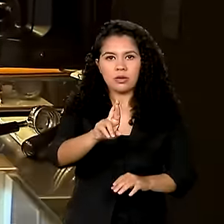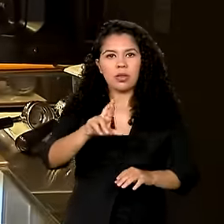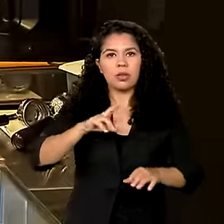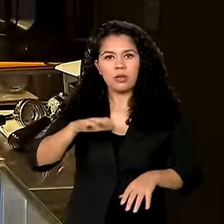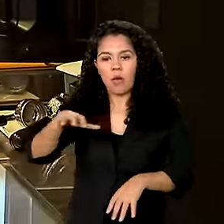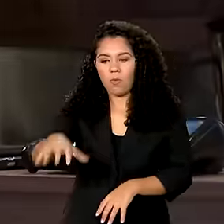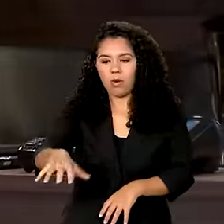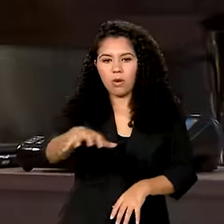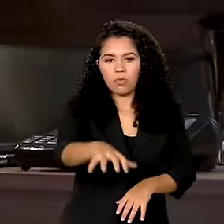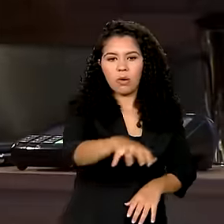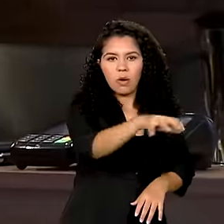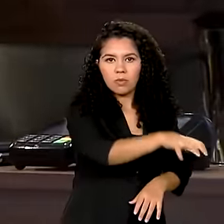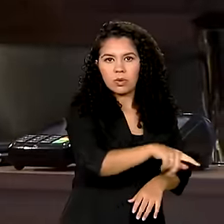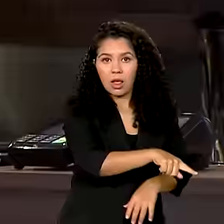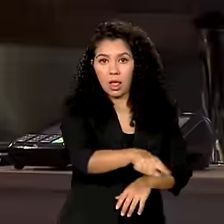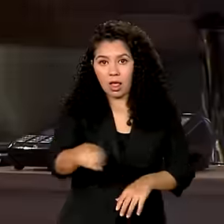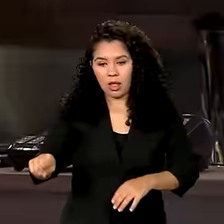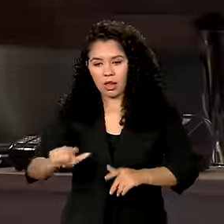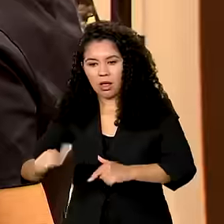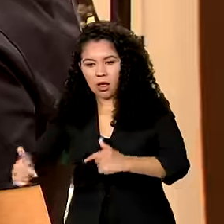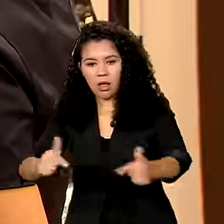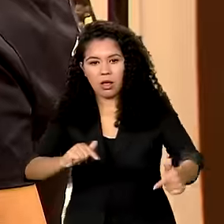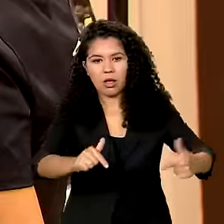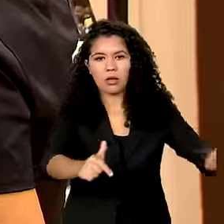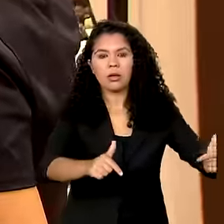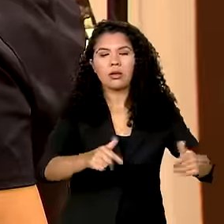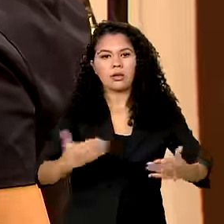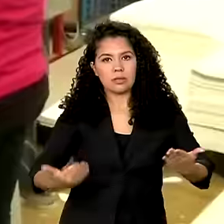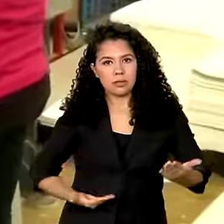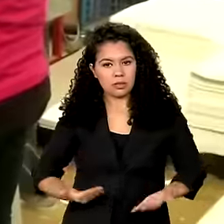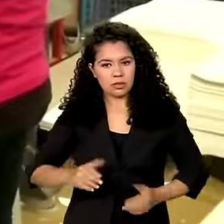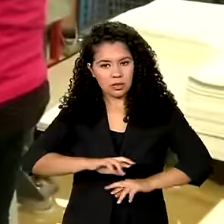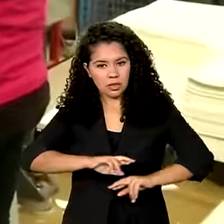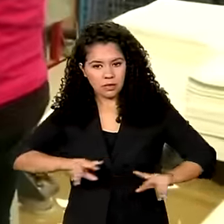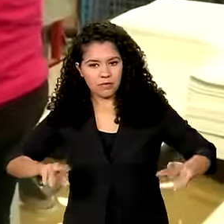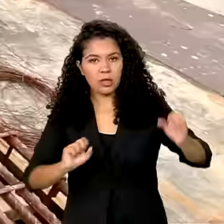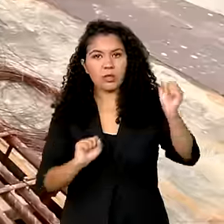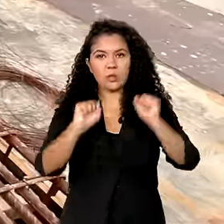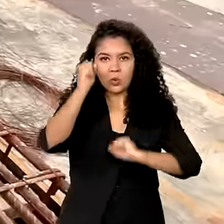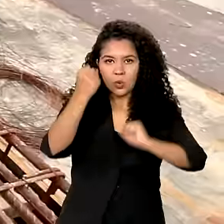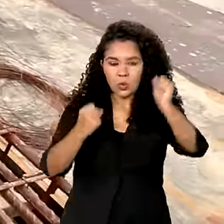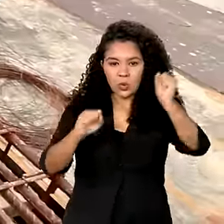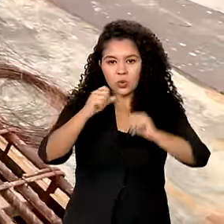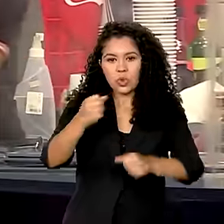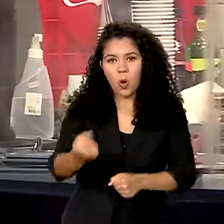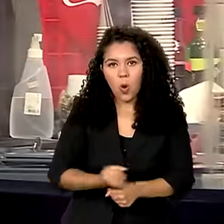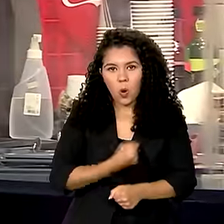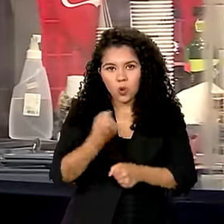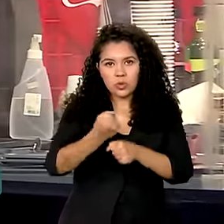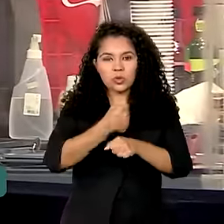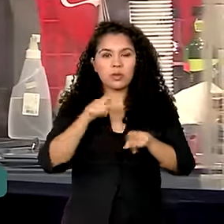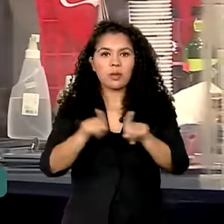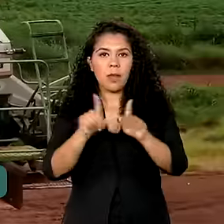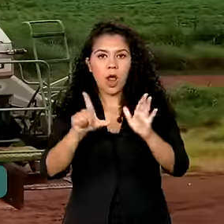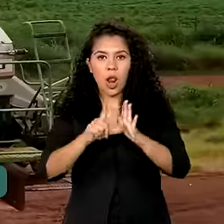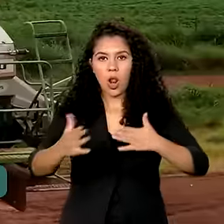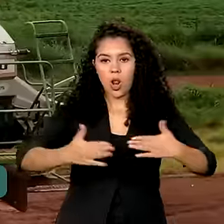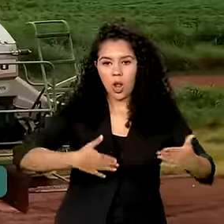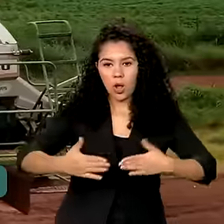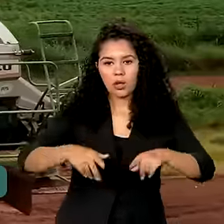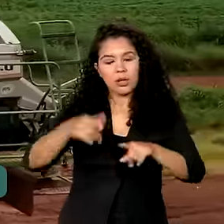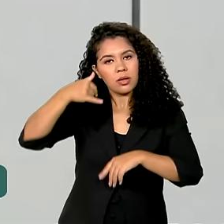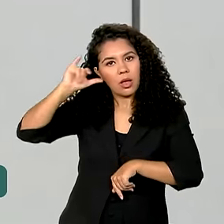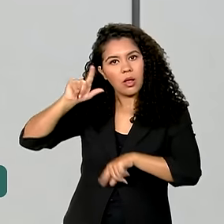grupos de atividades econômicas, o de serviço, indústria, construção, comércio e